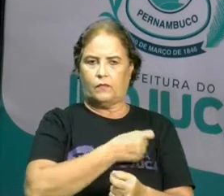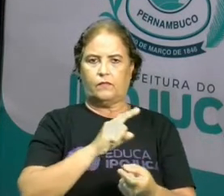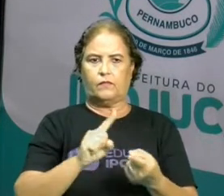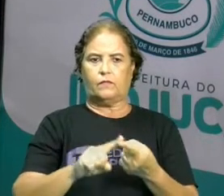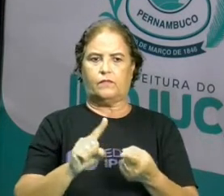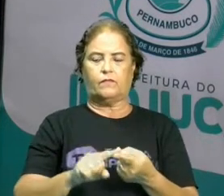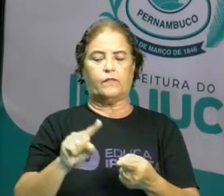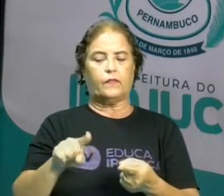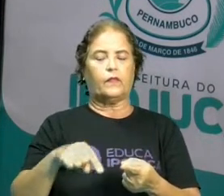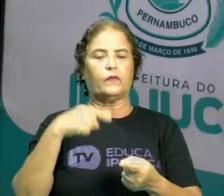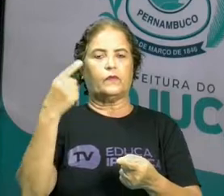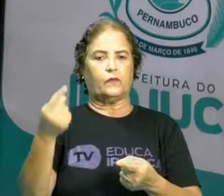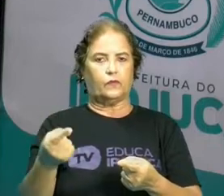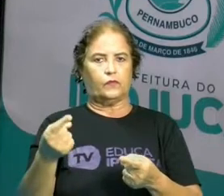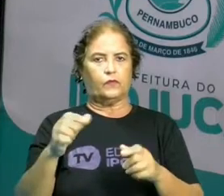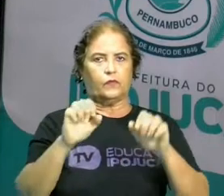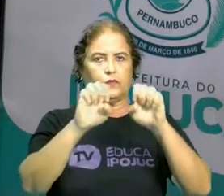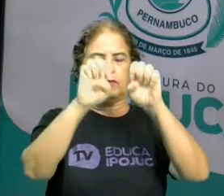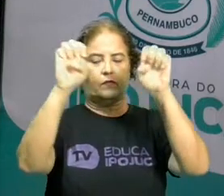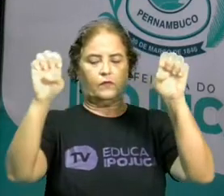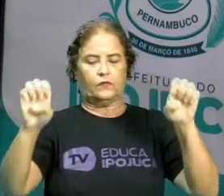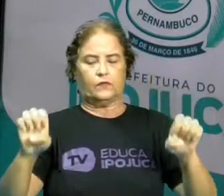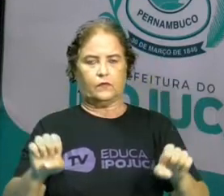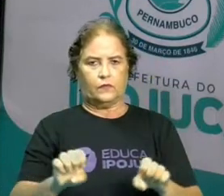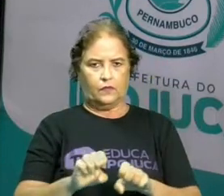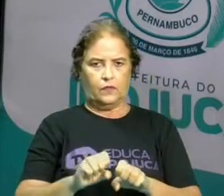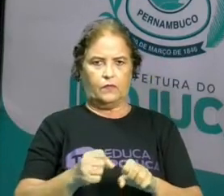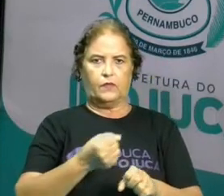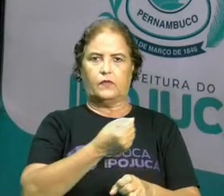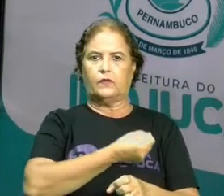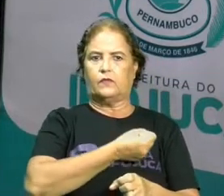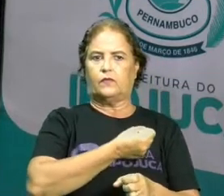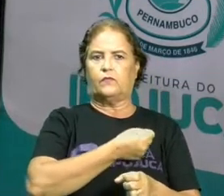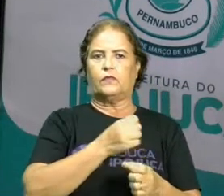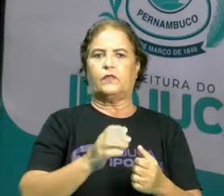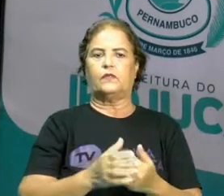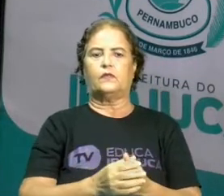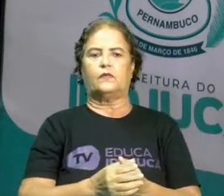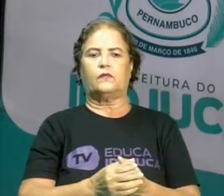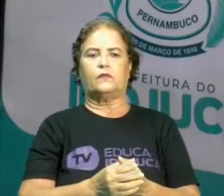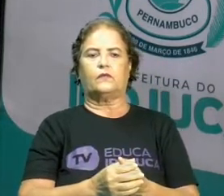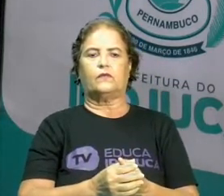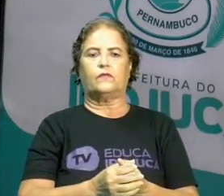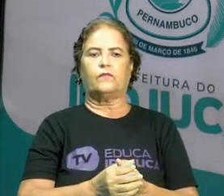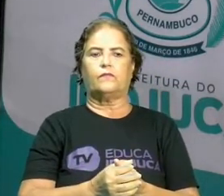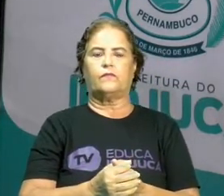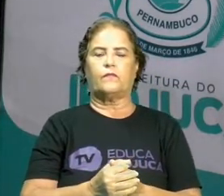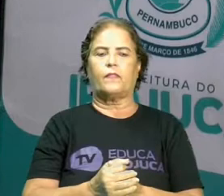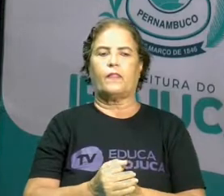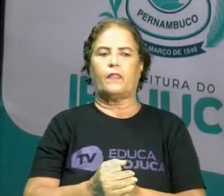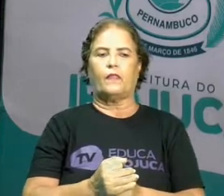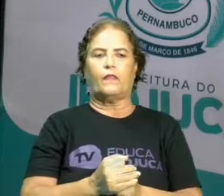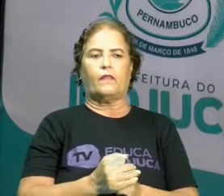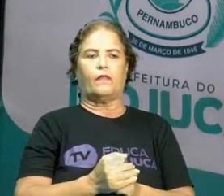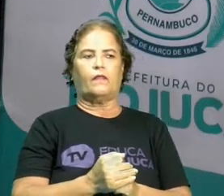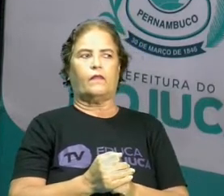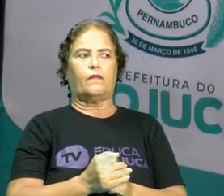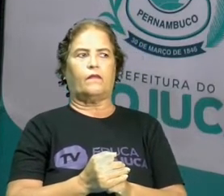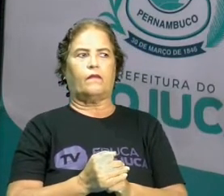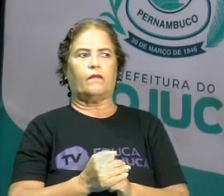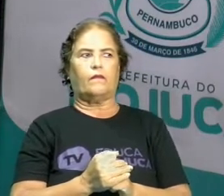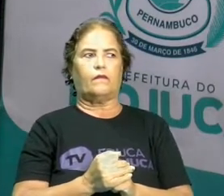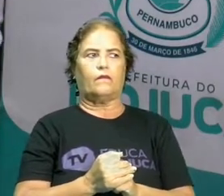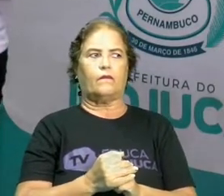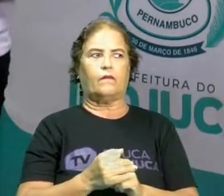sistema de numeração é atribuído aos sumérios e aos babilônicos. Pois é. Ele é baseado